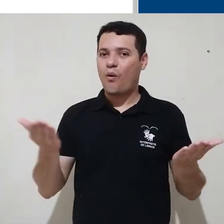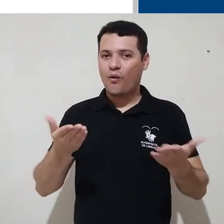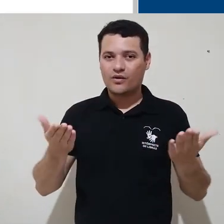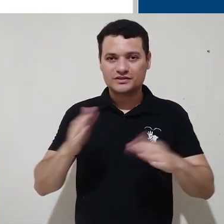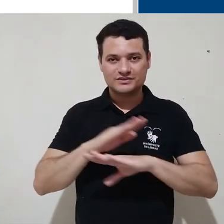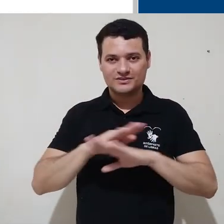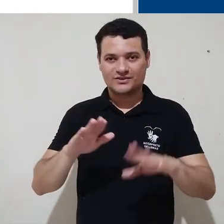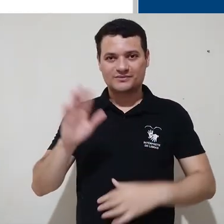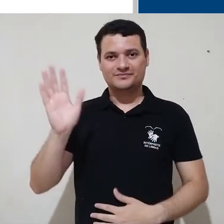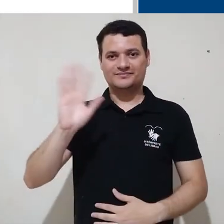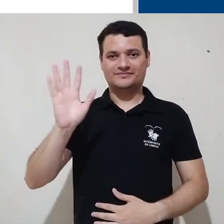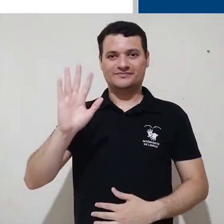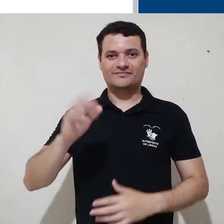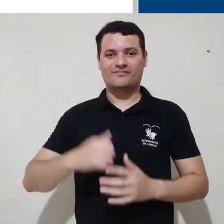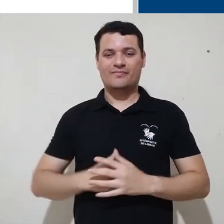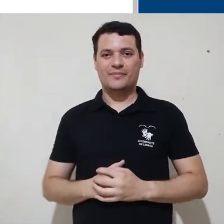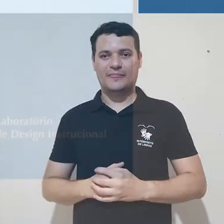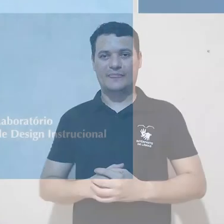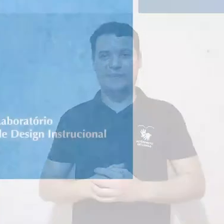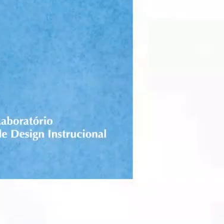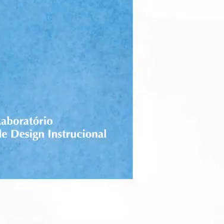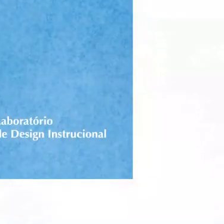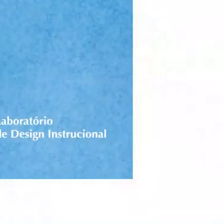por hoje é isso. Até a próxima aula.